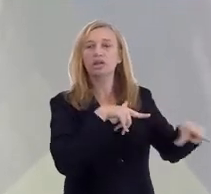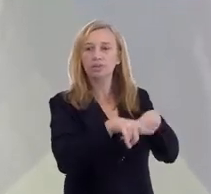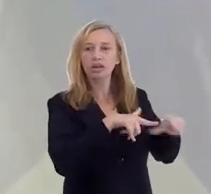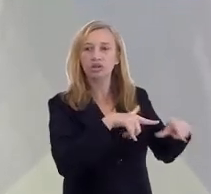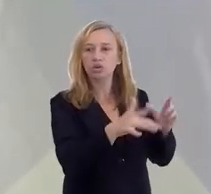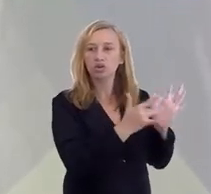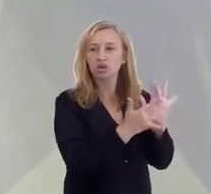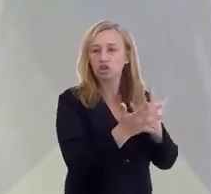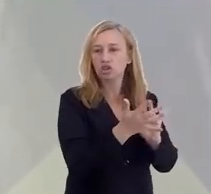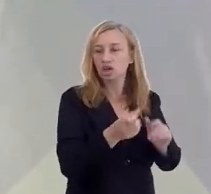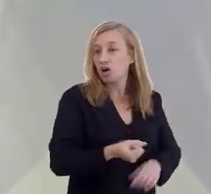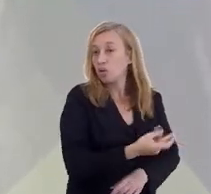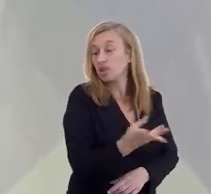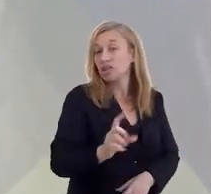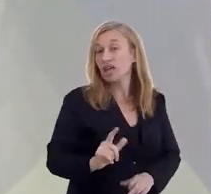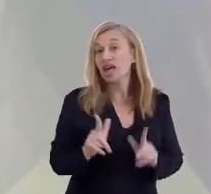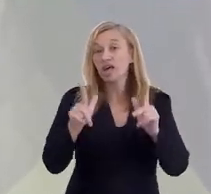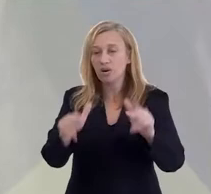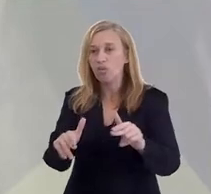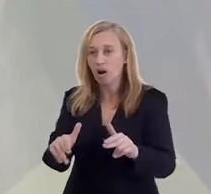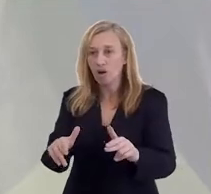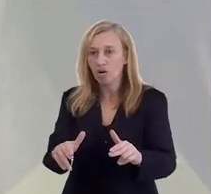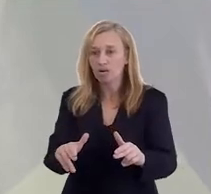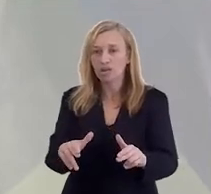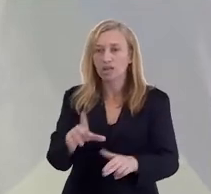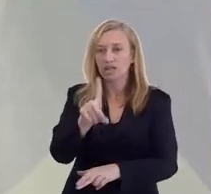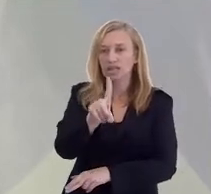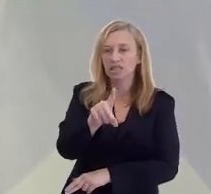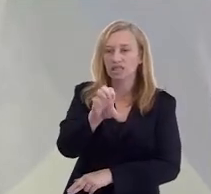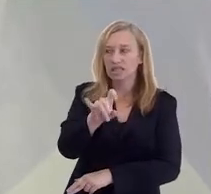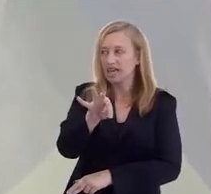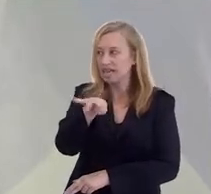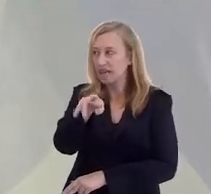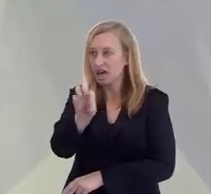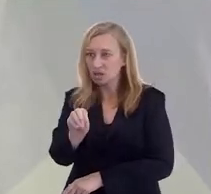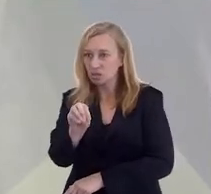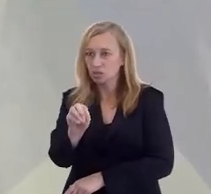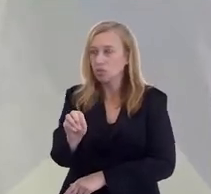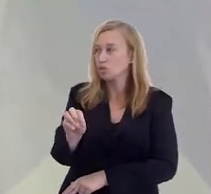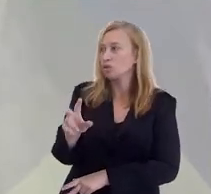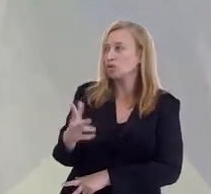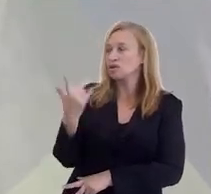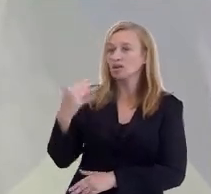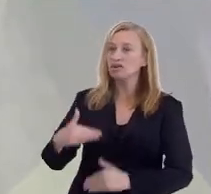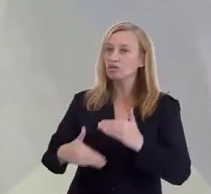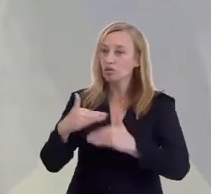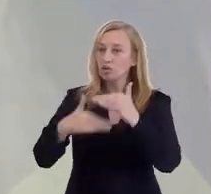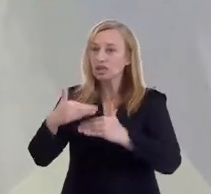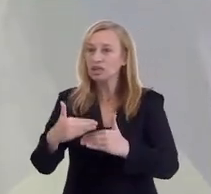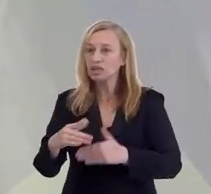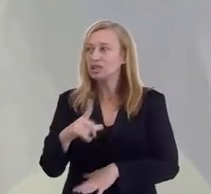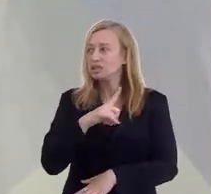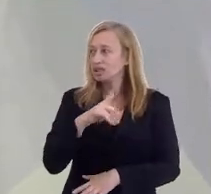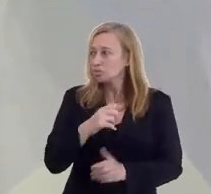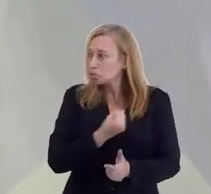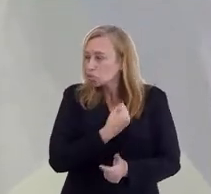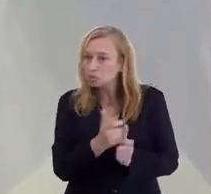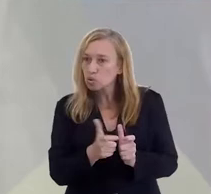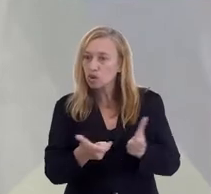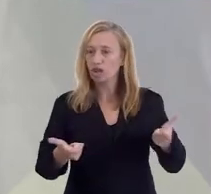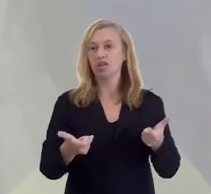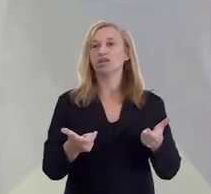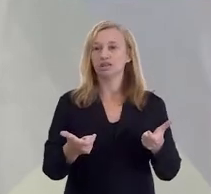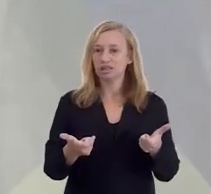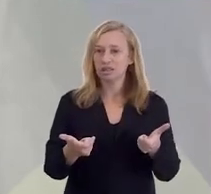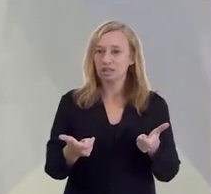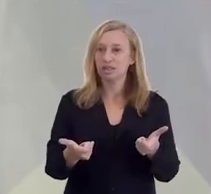de Jesus e a quantidade é igual à quantidade de desencarnados moralmente evoluídos. Então,